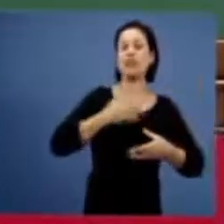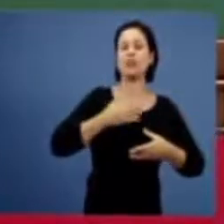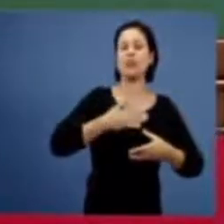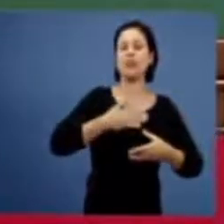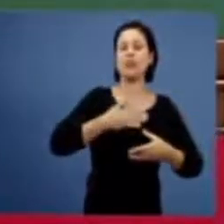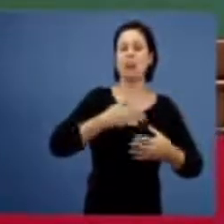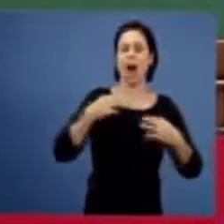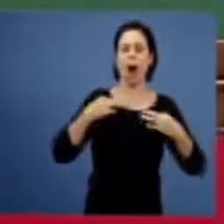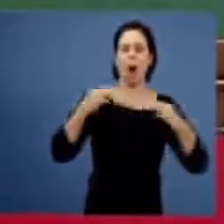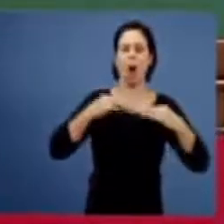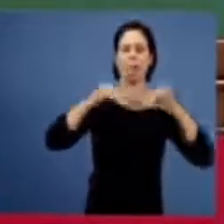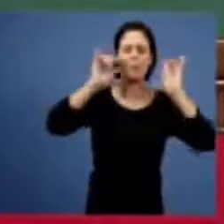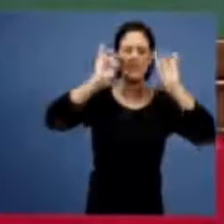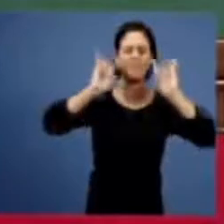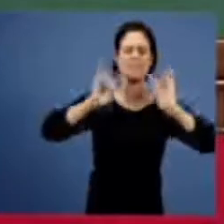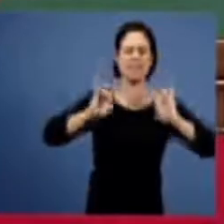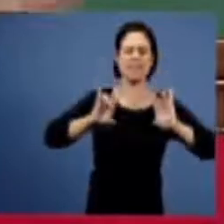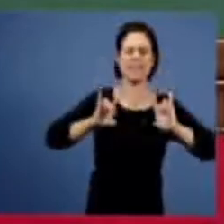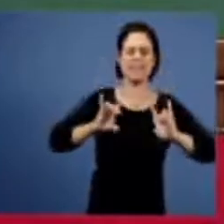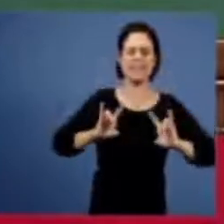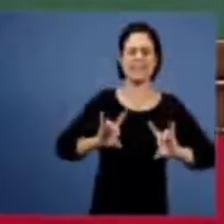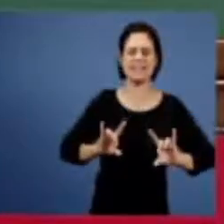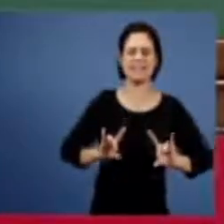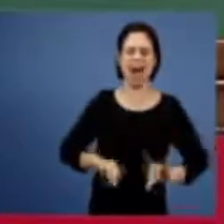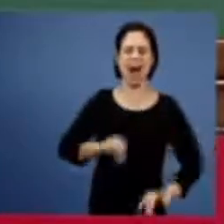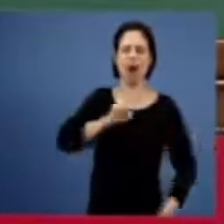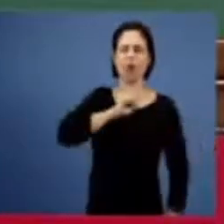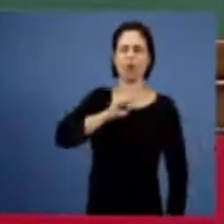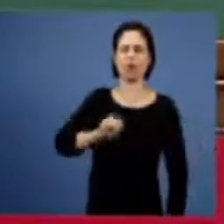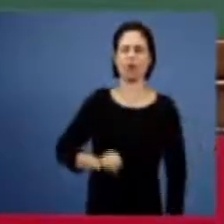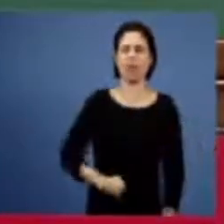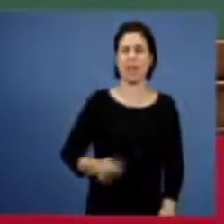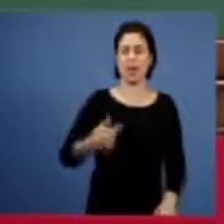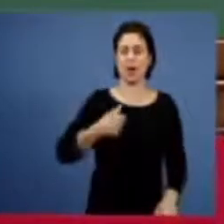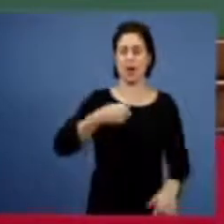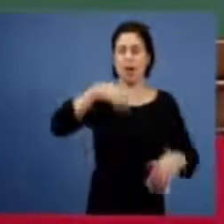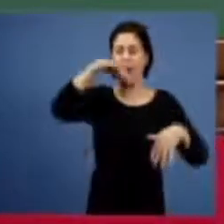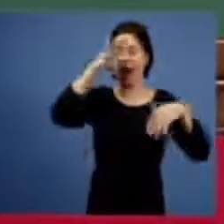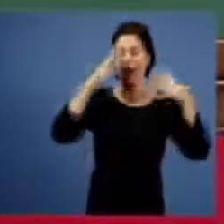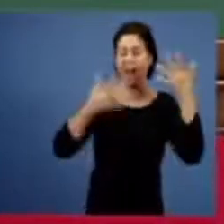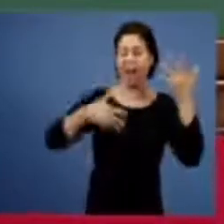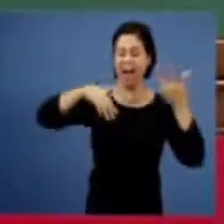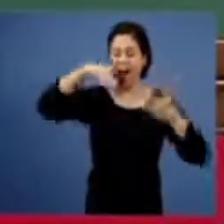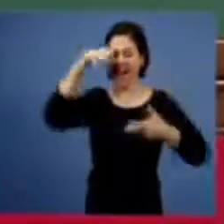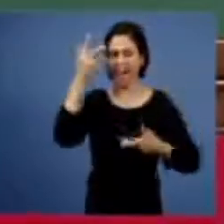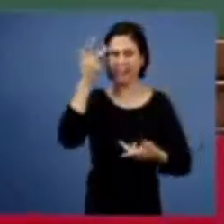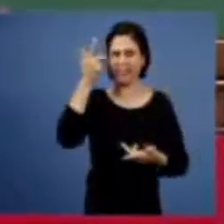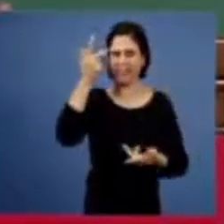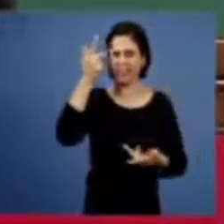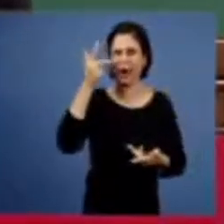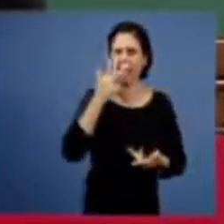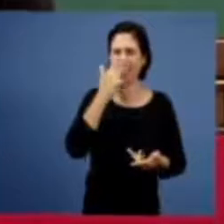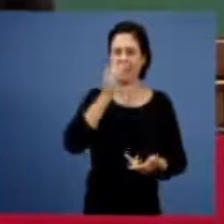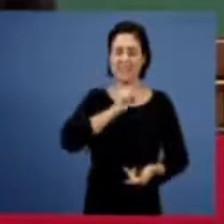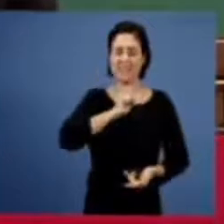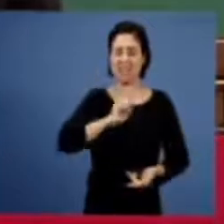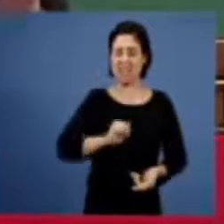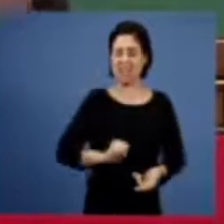especial eu começo a fazer vamos dizer alguns gestos que são até naturais não é então